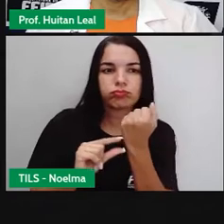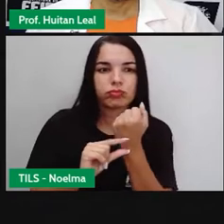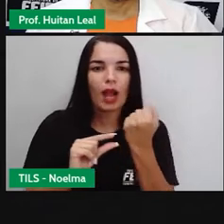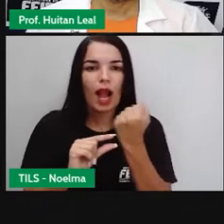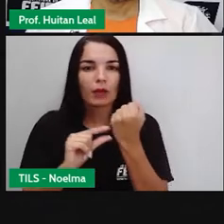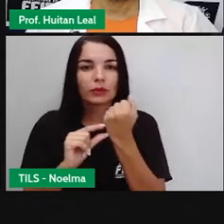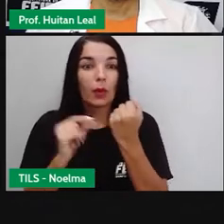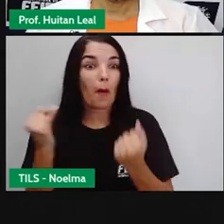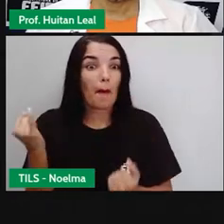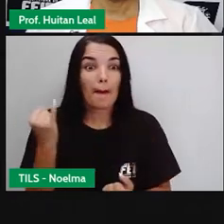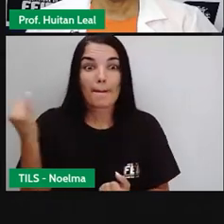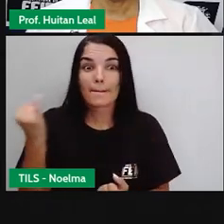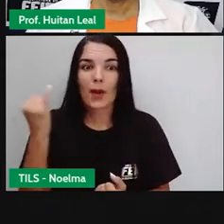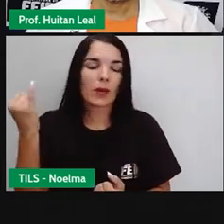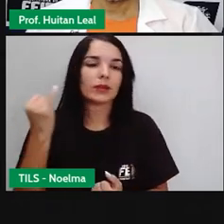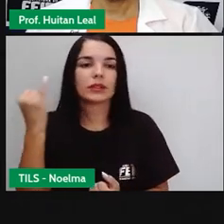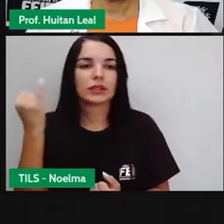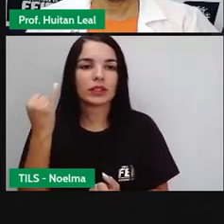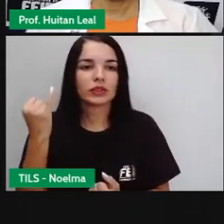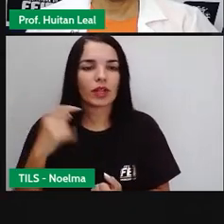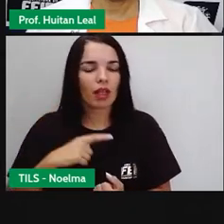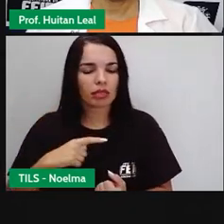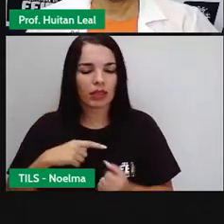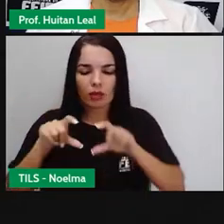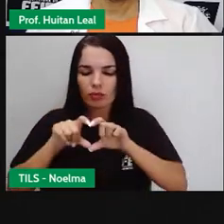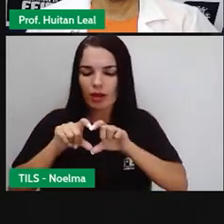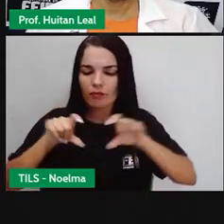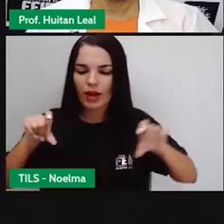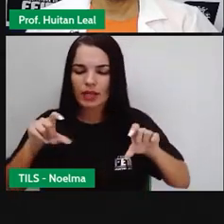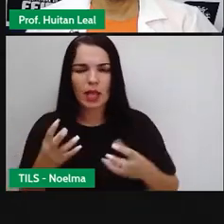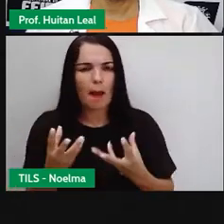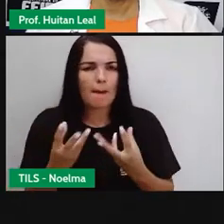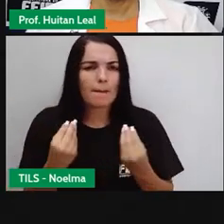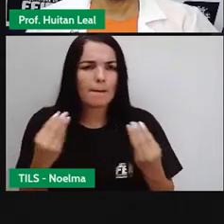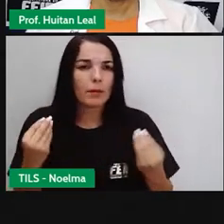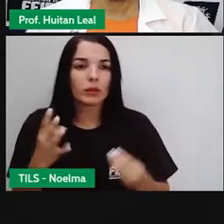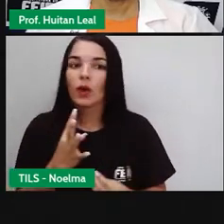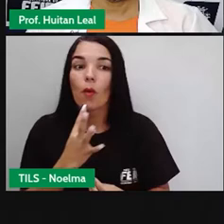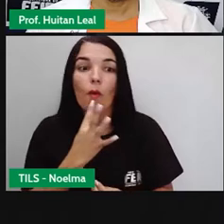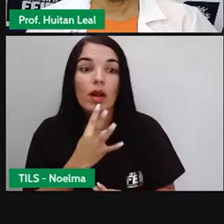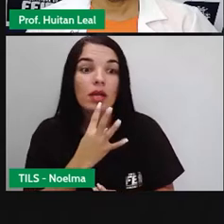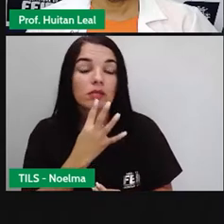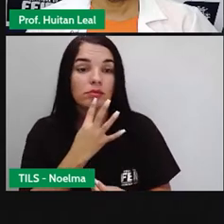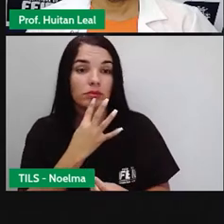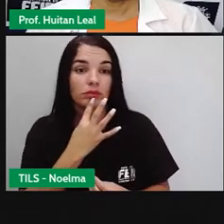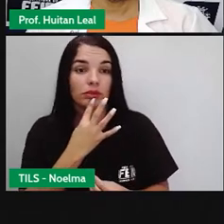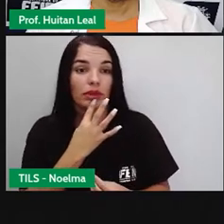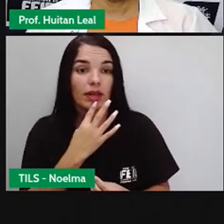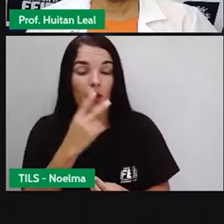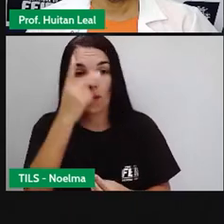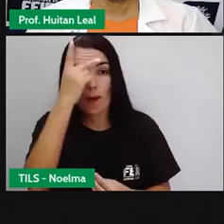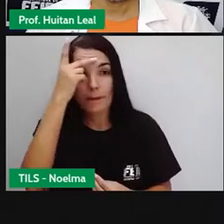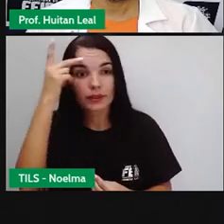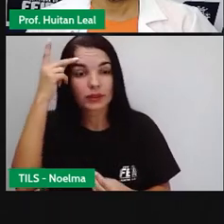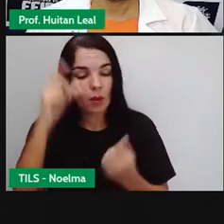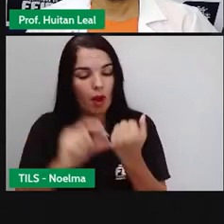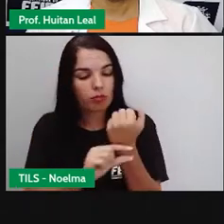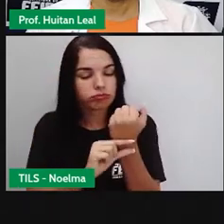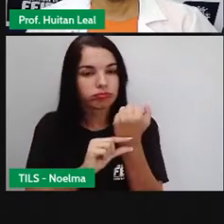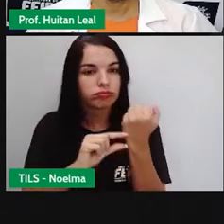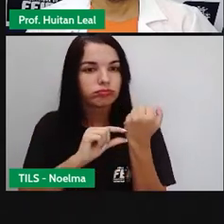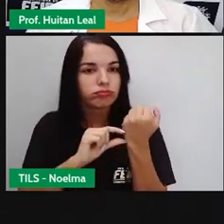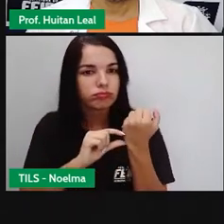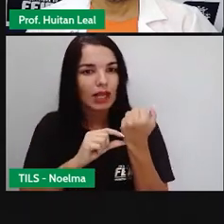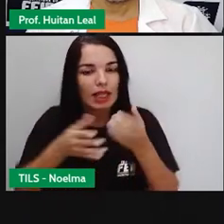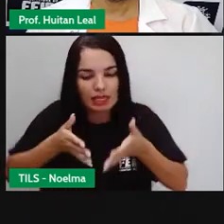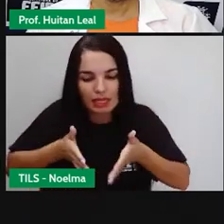né? Uma frase muito conhecida de um dos nossos maiores escritores, baiano,